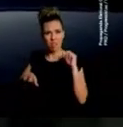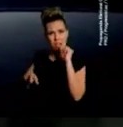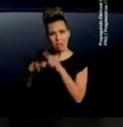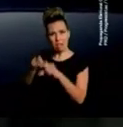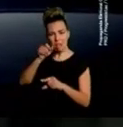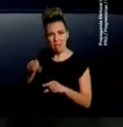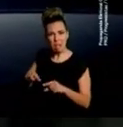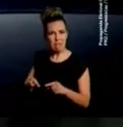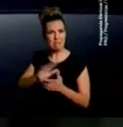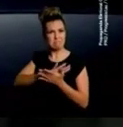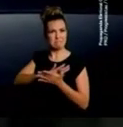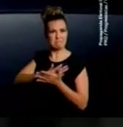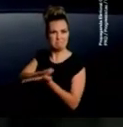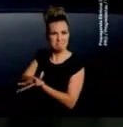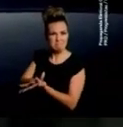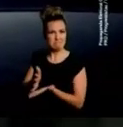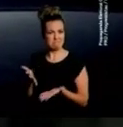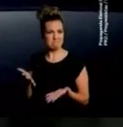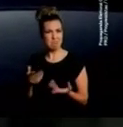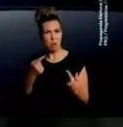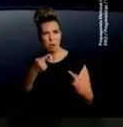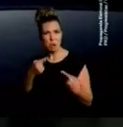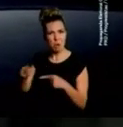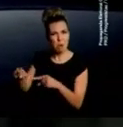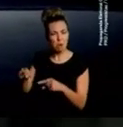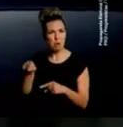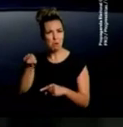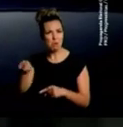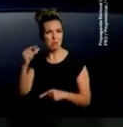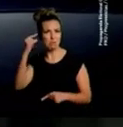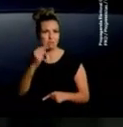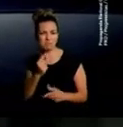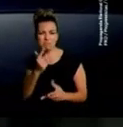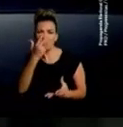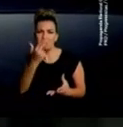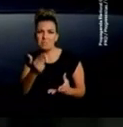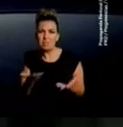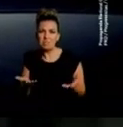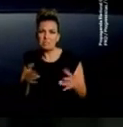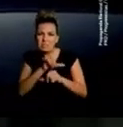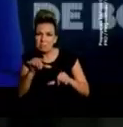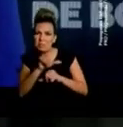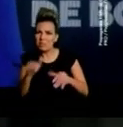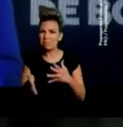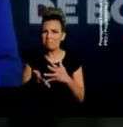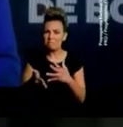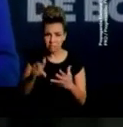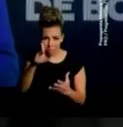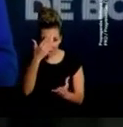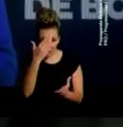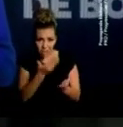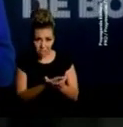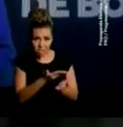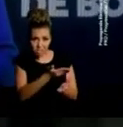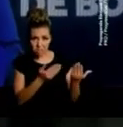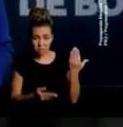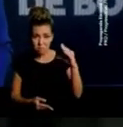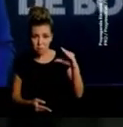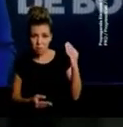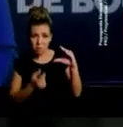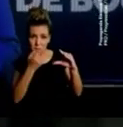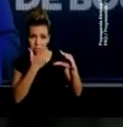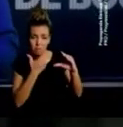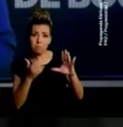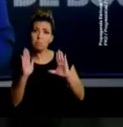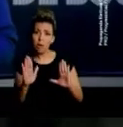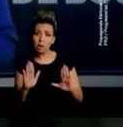palavras de baixo calão, degradantes e extremistas para baixar o nível da campanha. Você acredita na propaganda do